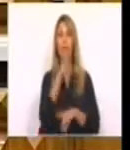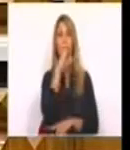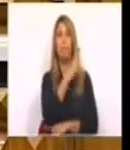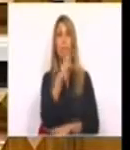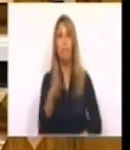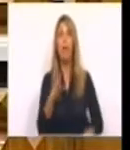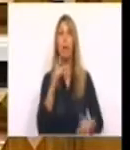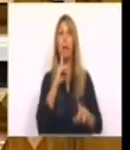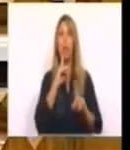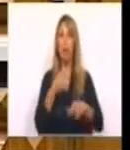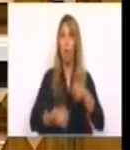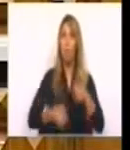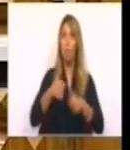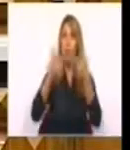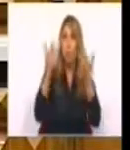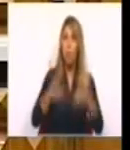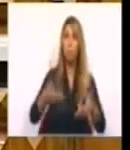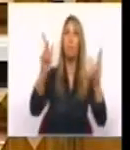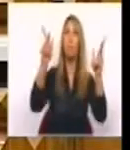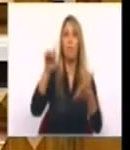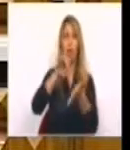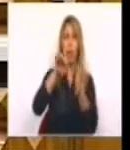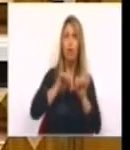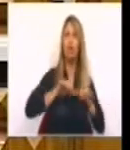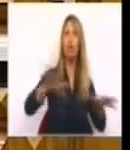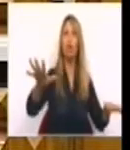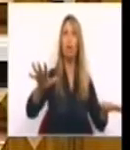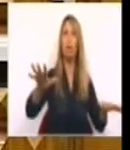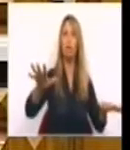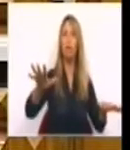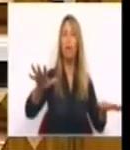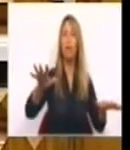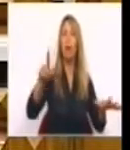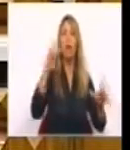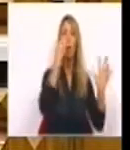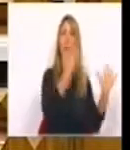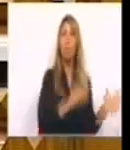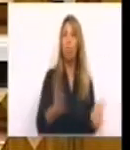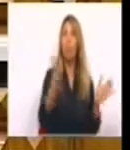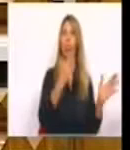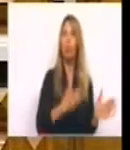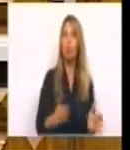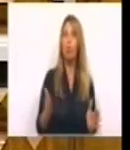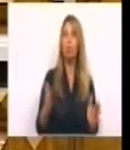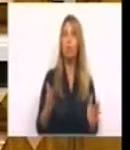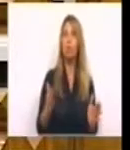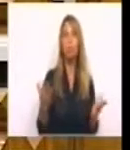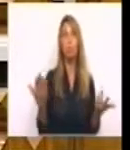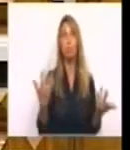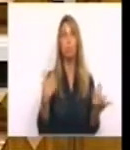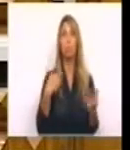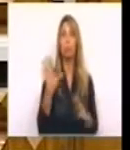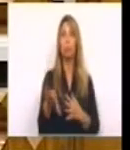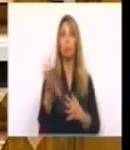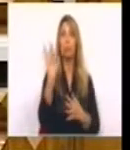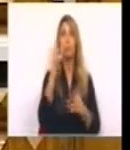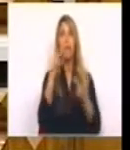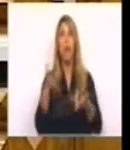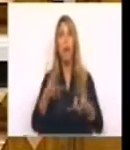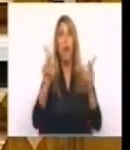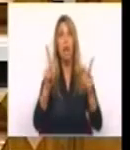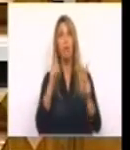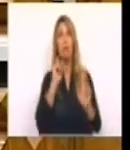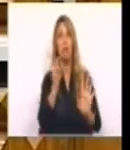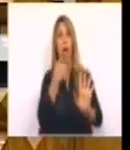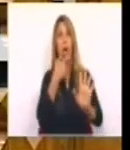competição livre e descentralizada entre produtores e uma escolha livre e informada